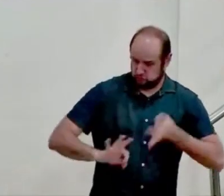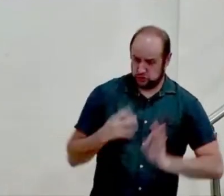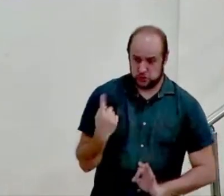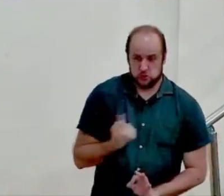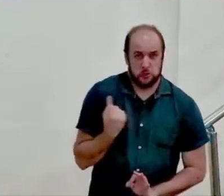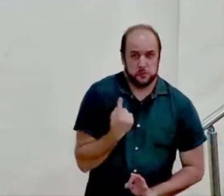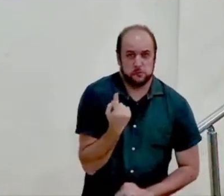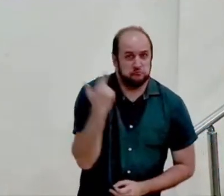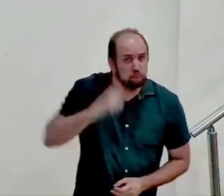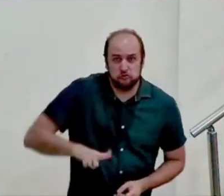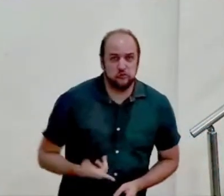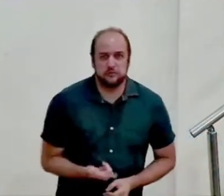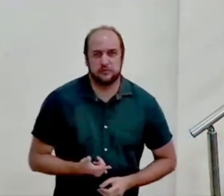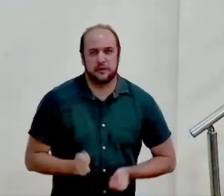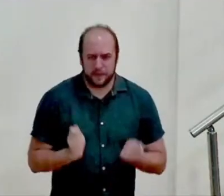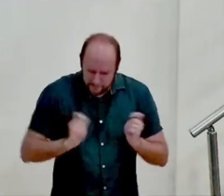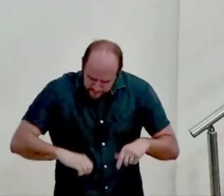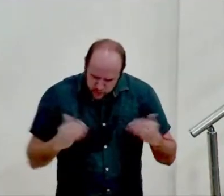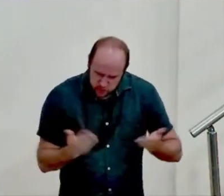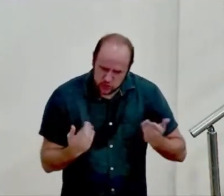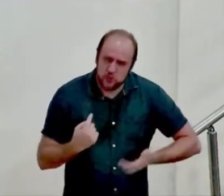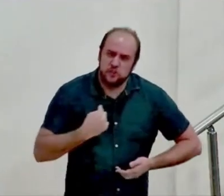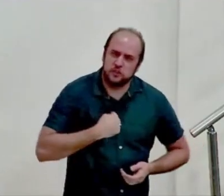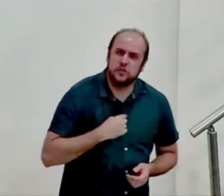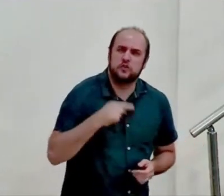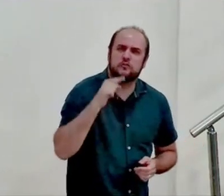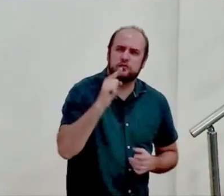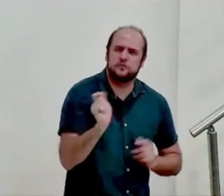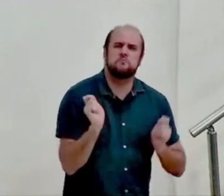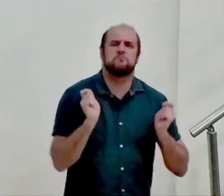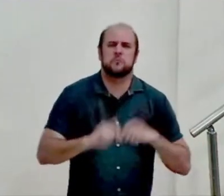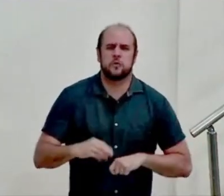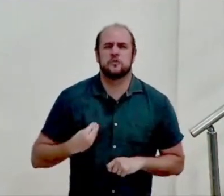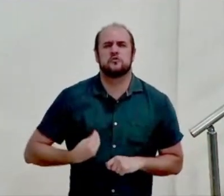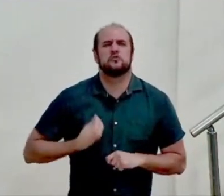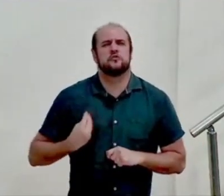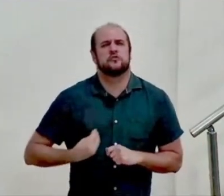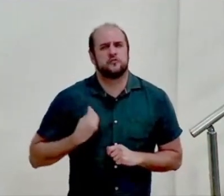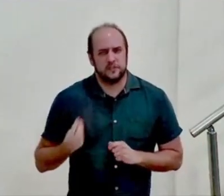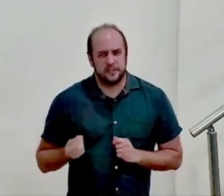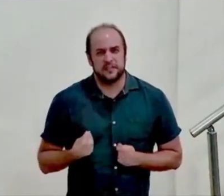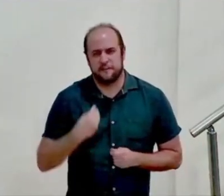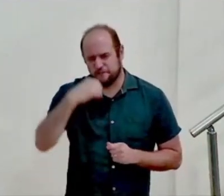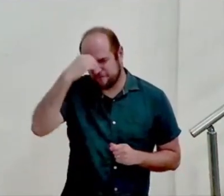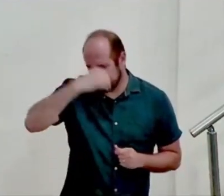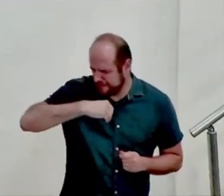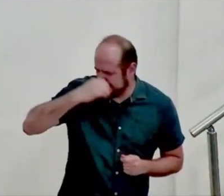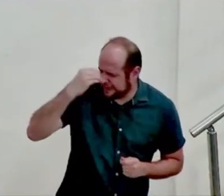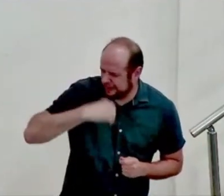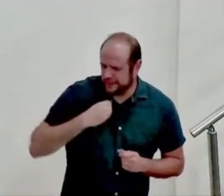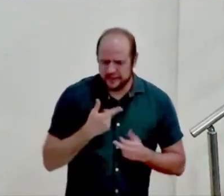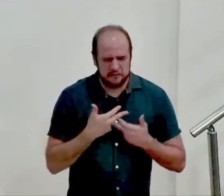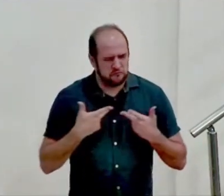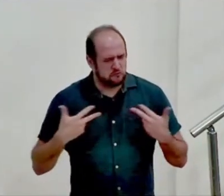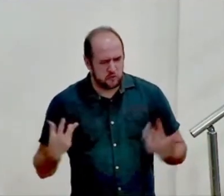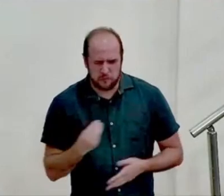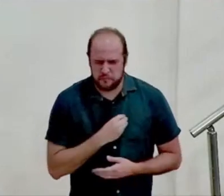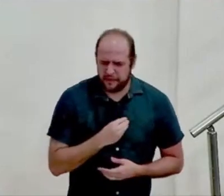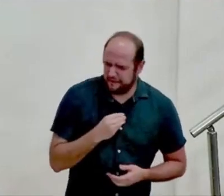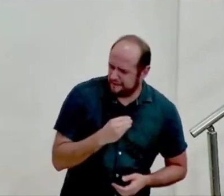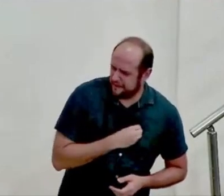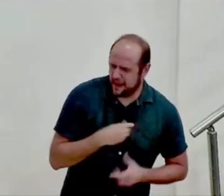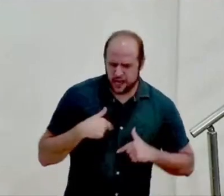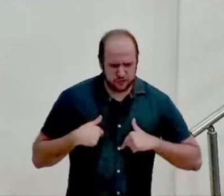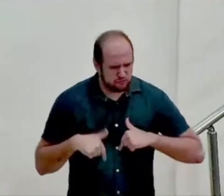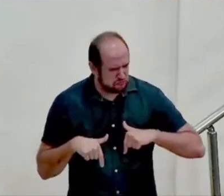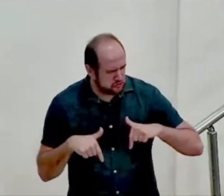para que hoje eu e você possamos correr em nossas fraquezas e em nossos fracassos em nosso pecado em nossa